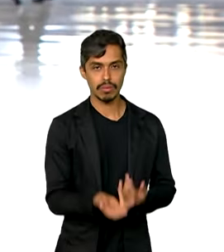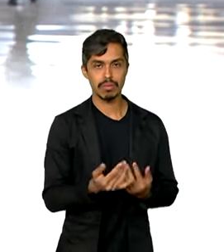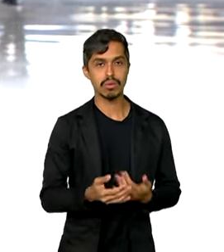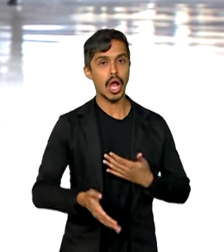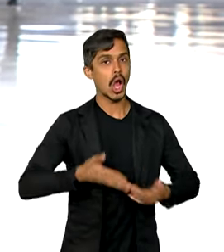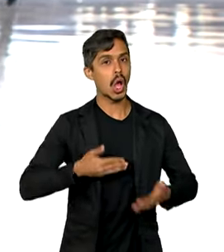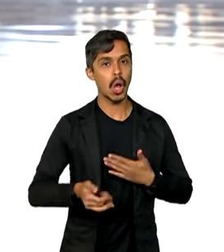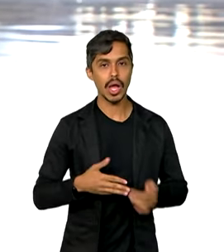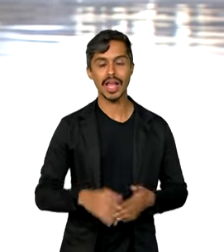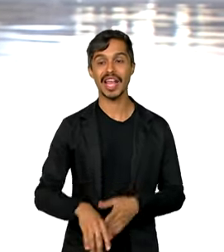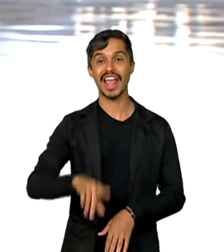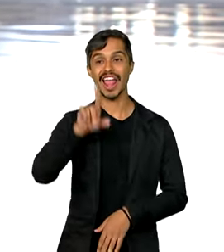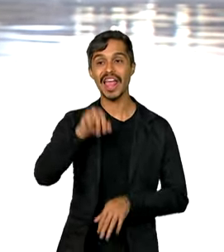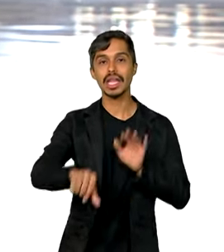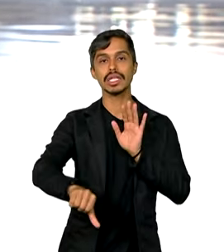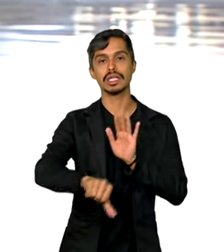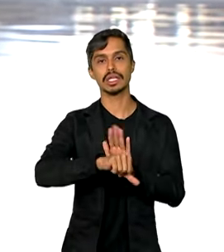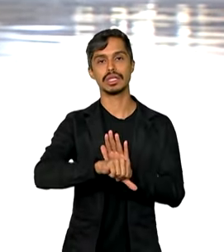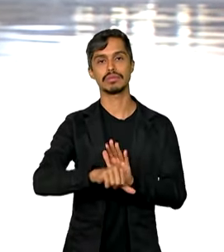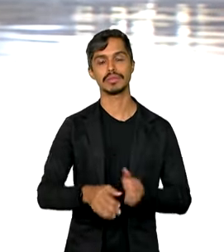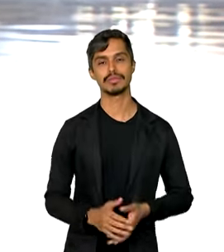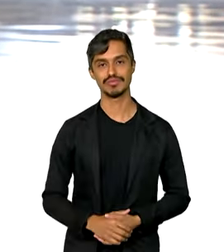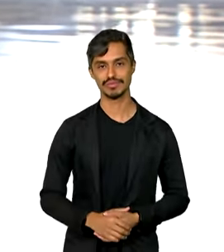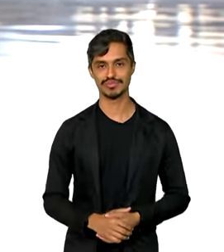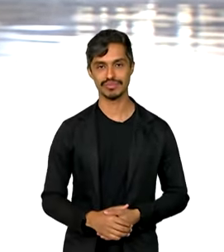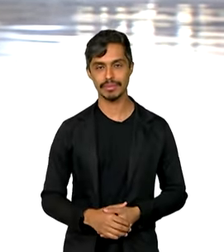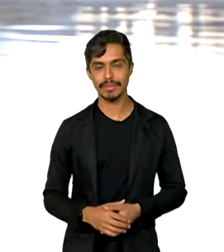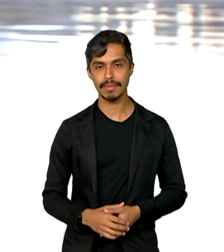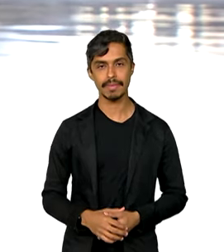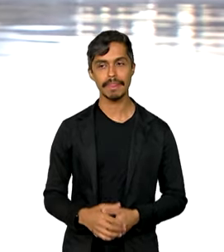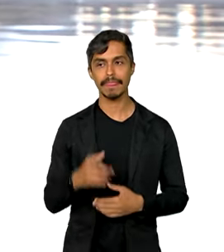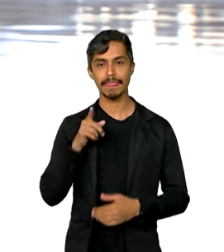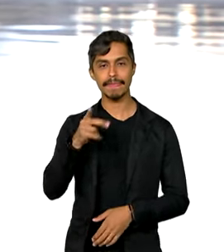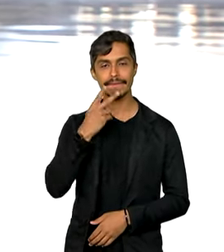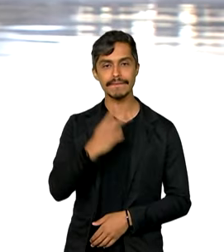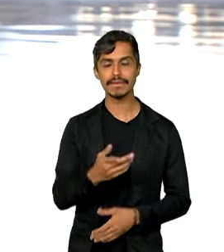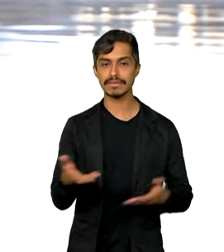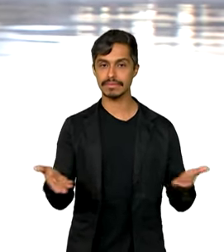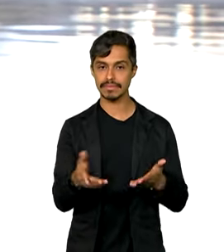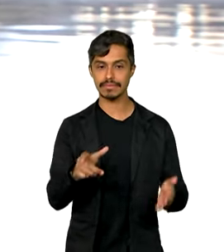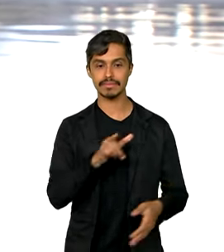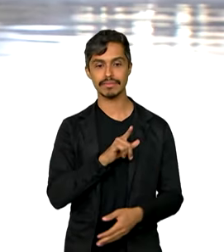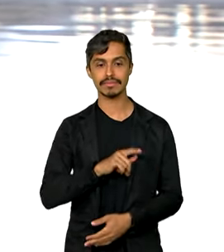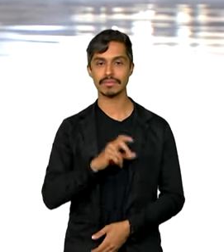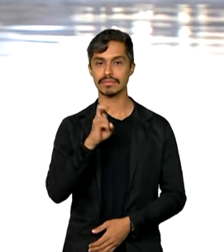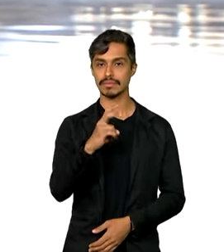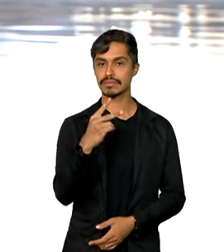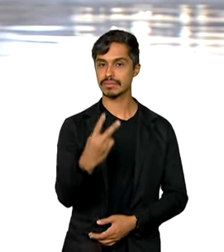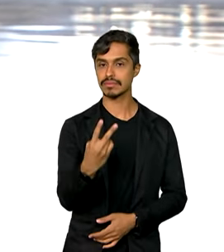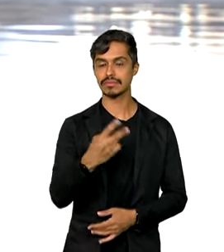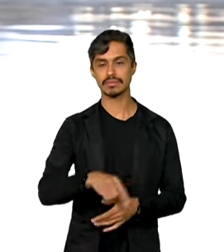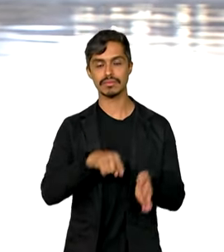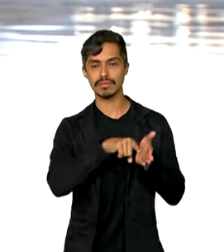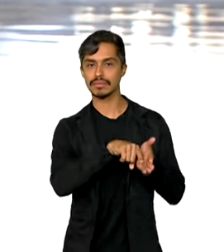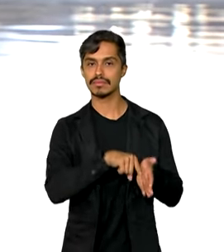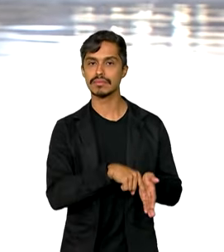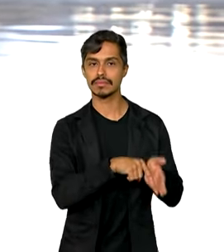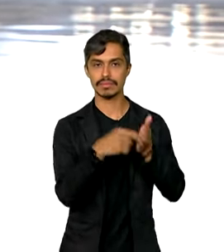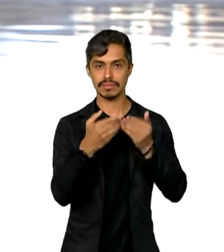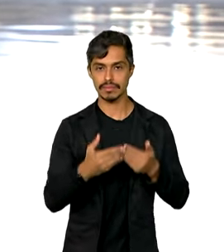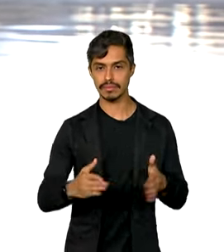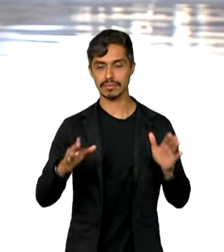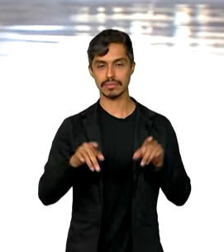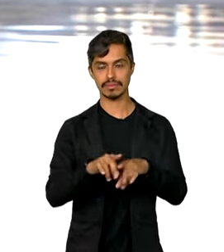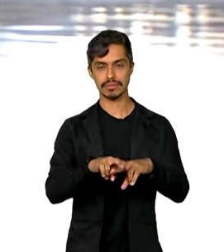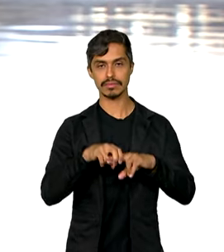momento é considerado criminoso. A ministra afirmou que existem atualmente 52 inquéritos abertos pela Polícia